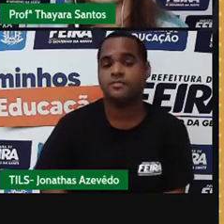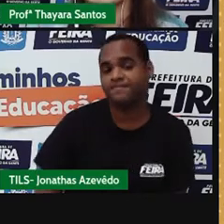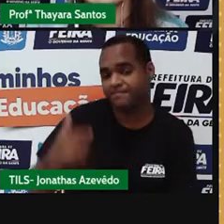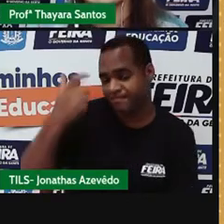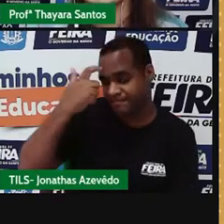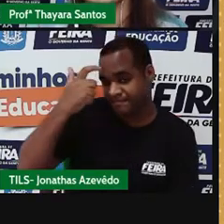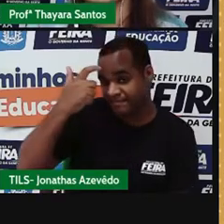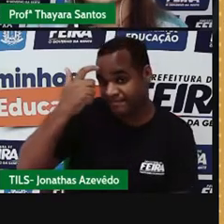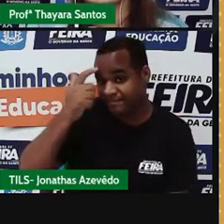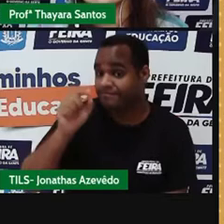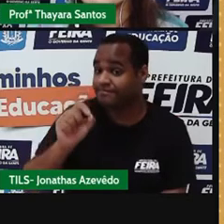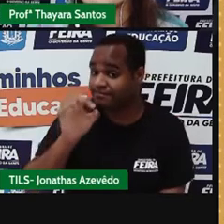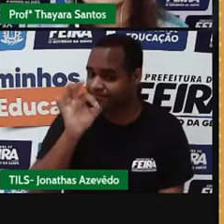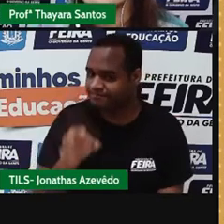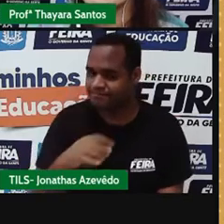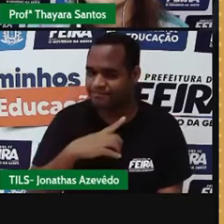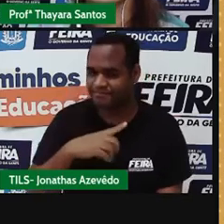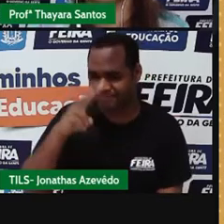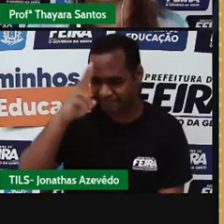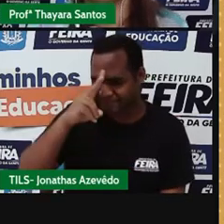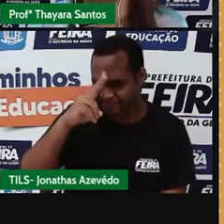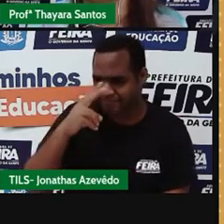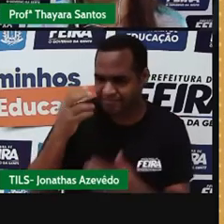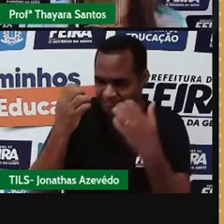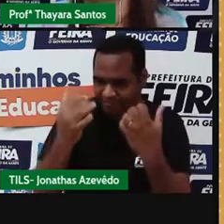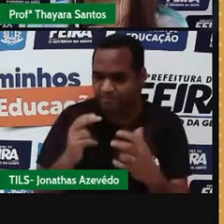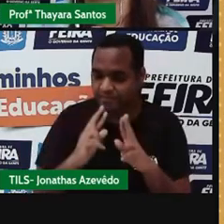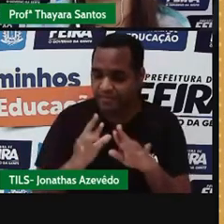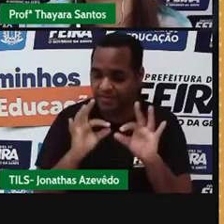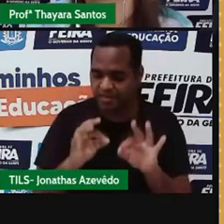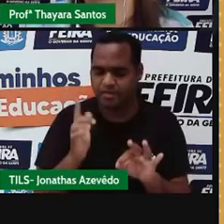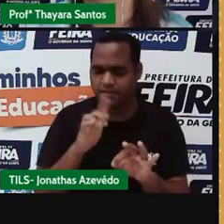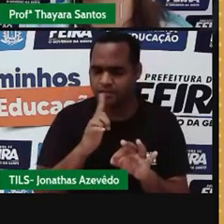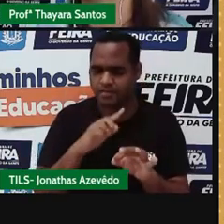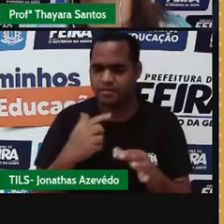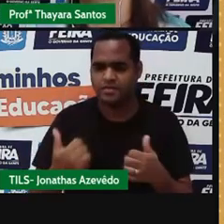Pensa direitinho, tá, gente? Lembra do exemplo anterior para poder resolver isso?